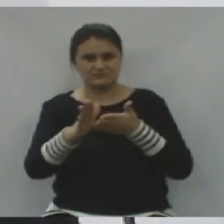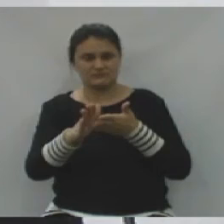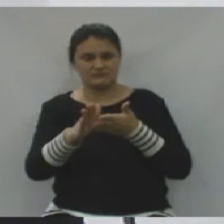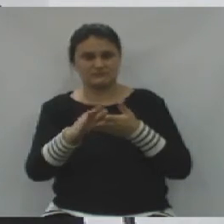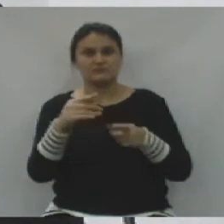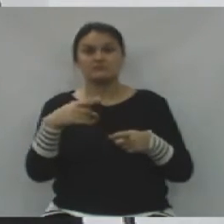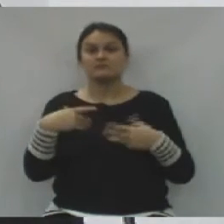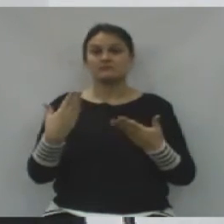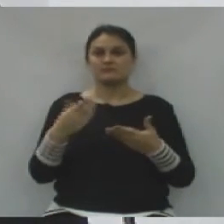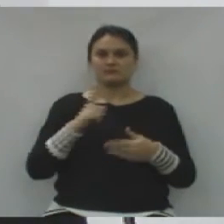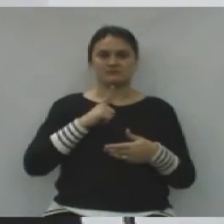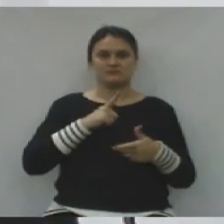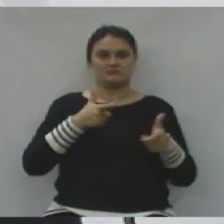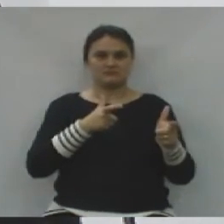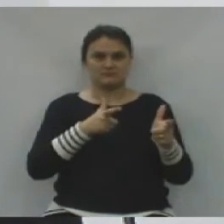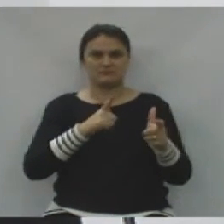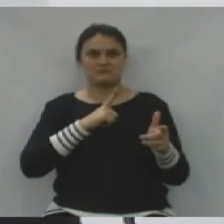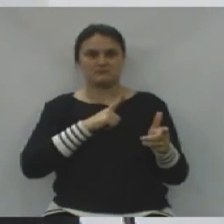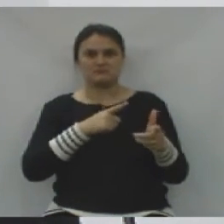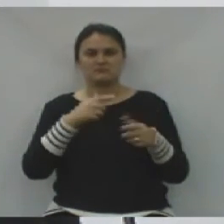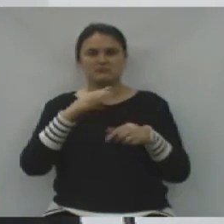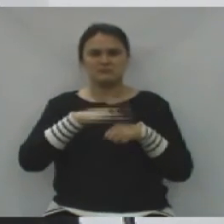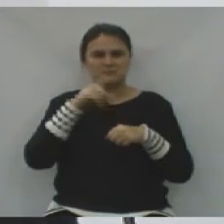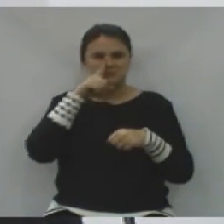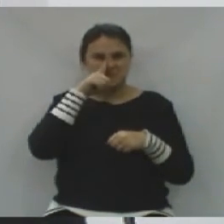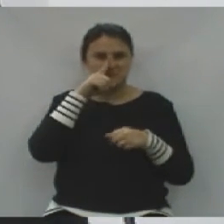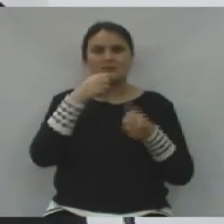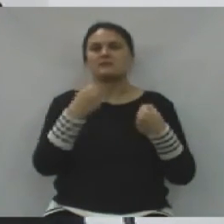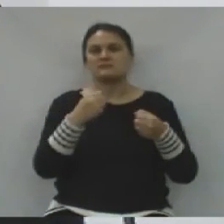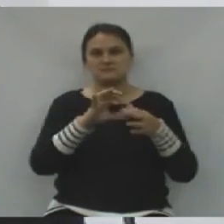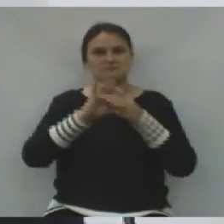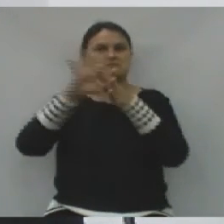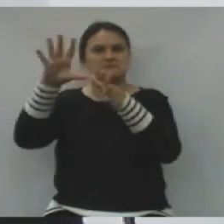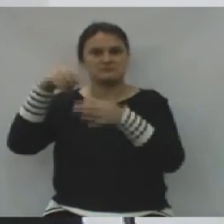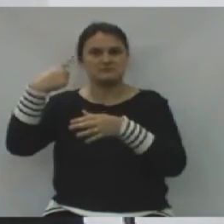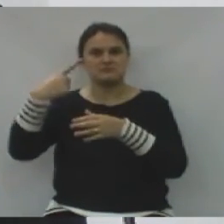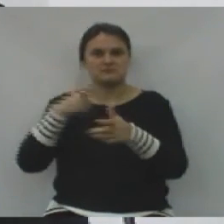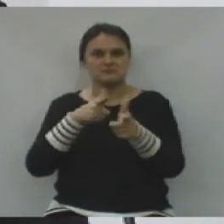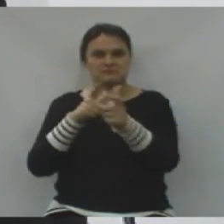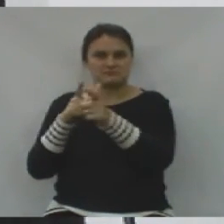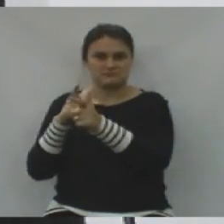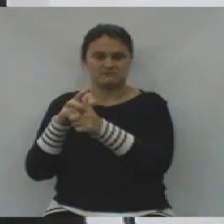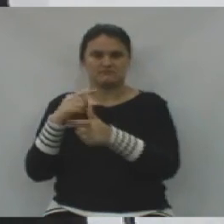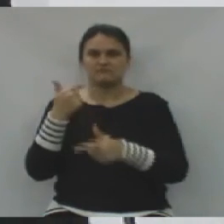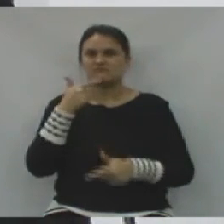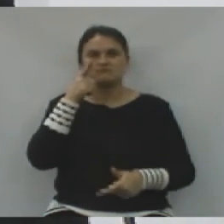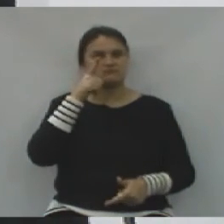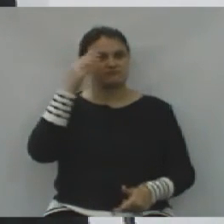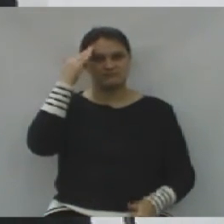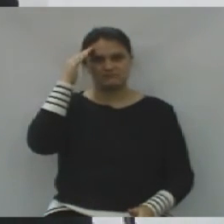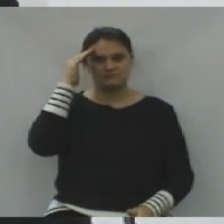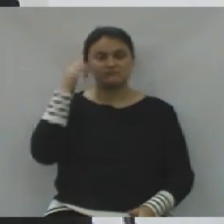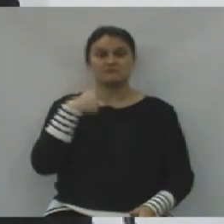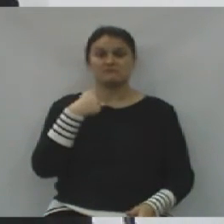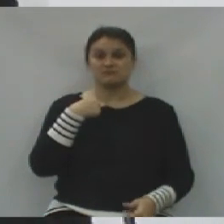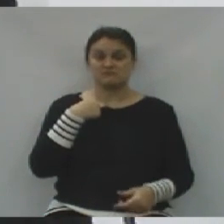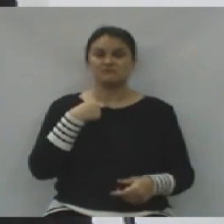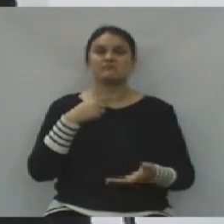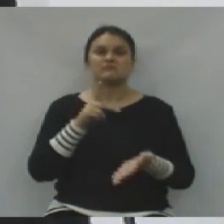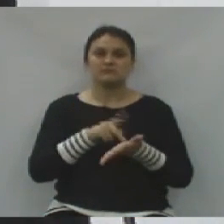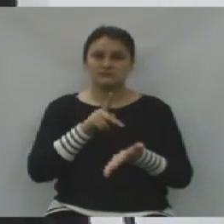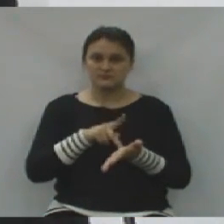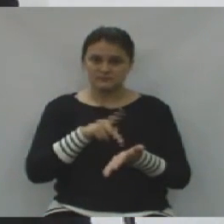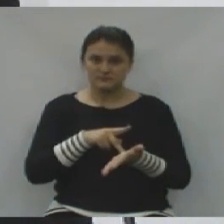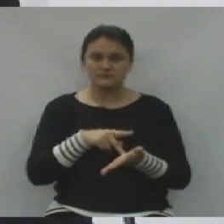mas portando pistola, fuzil, metralhadora, não tinha que deixar o cara correr para depois atirar? Não dá para entender. Aí eu faço a defesa, realmente,